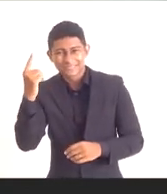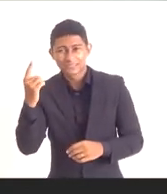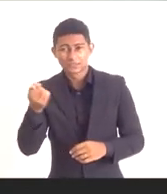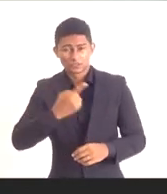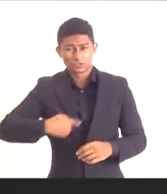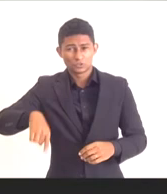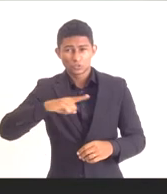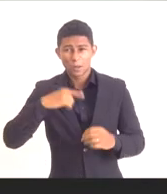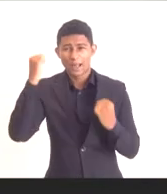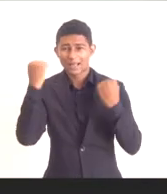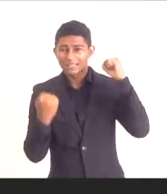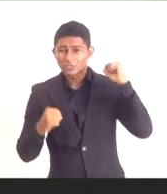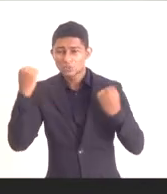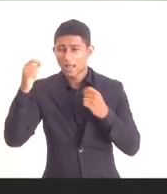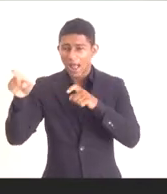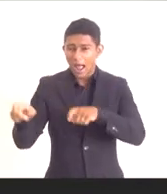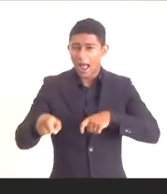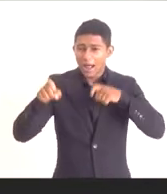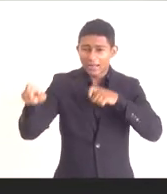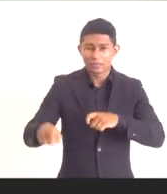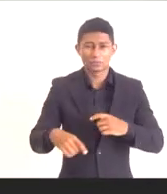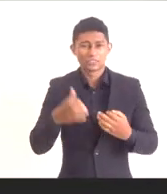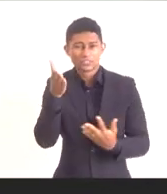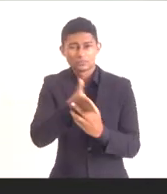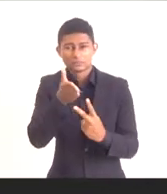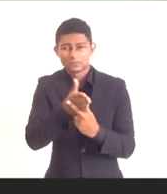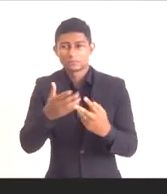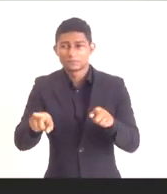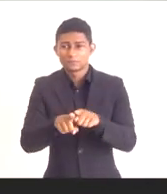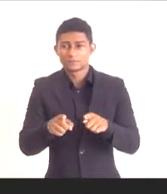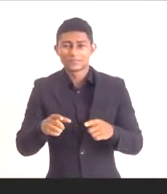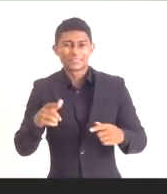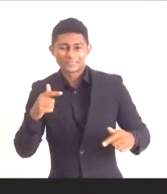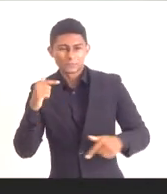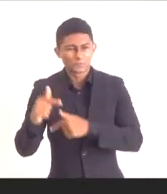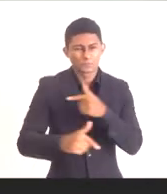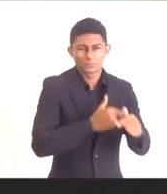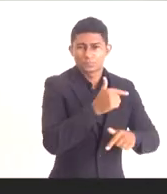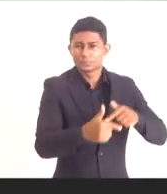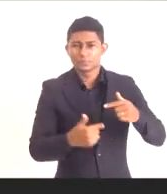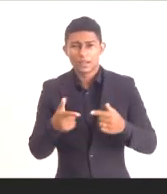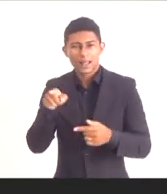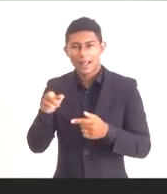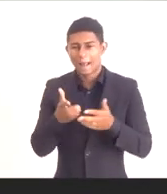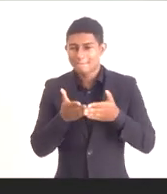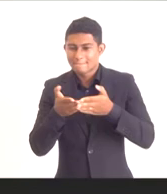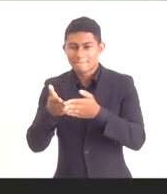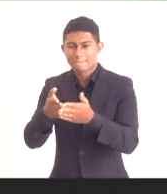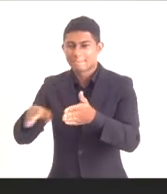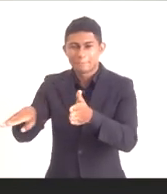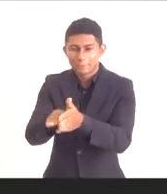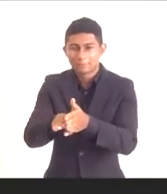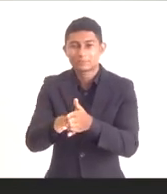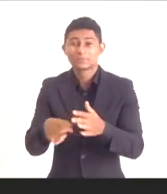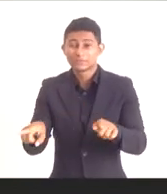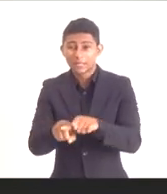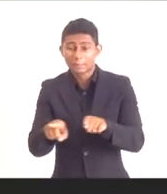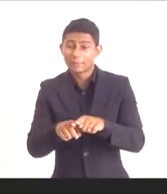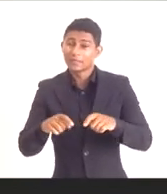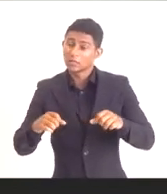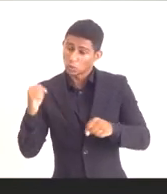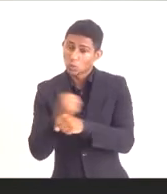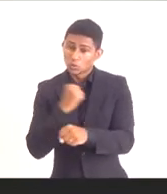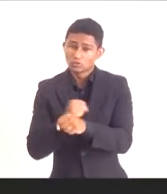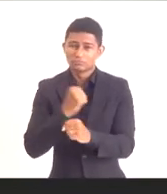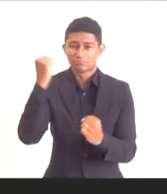produção industrial e agrícola, e a operação eficiente do porto do forno, até a construção de um distrito industrial e melhorias no